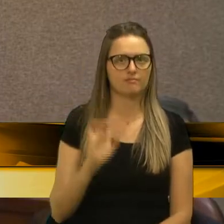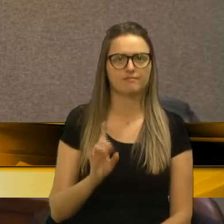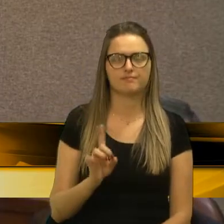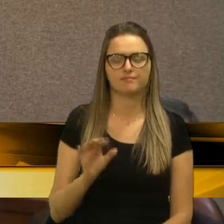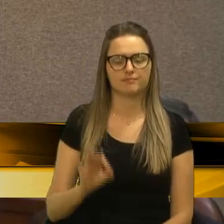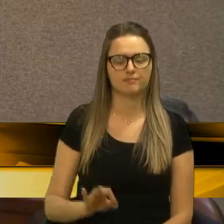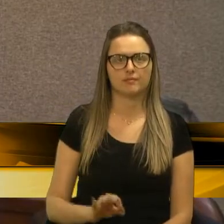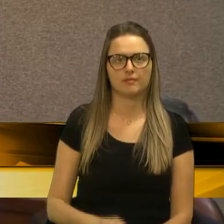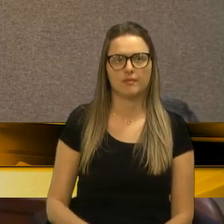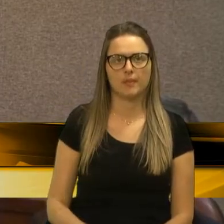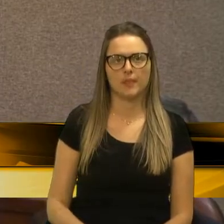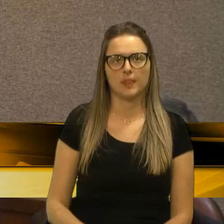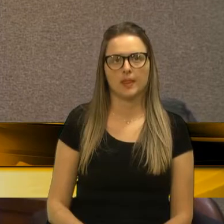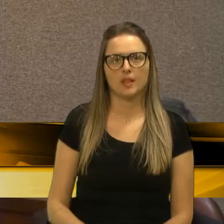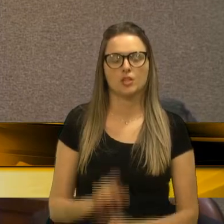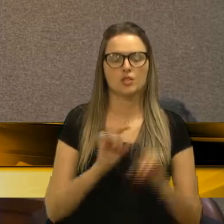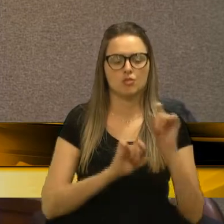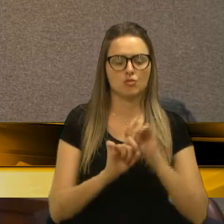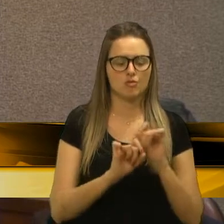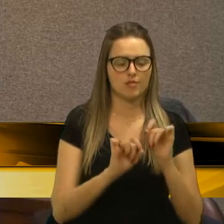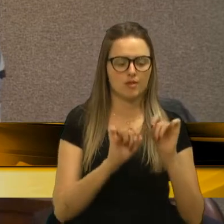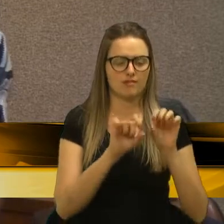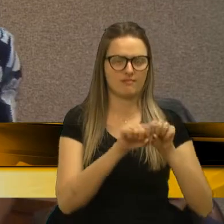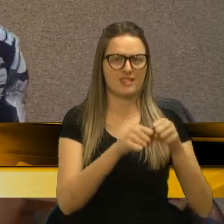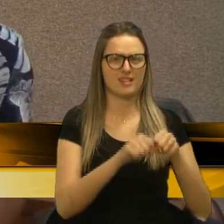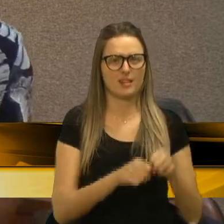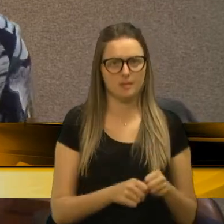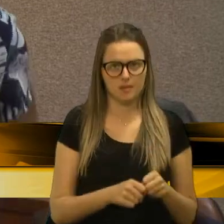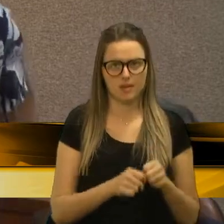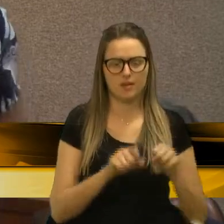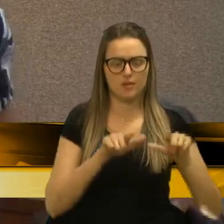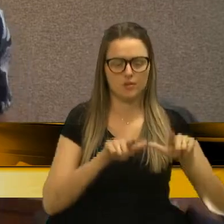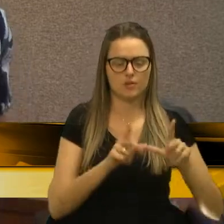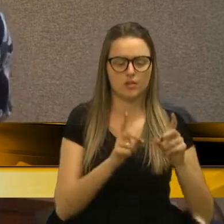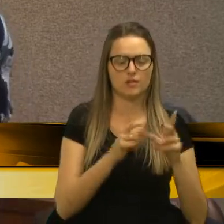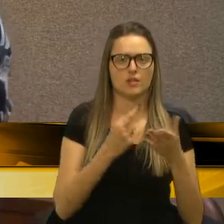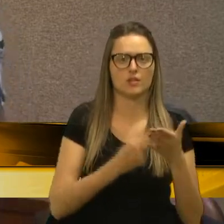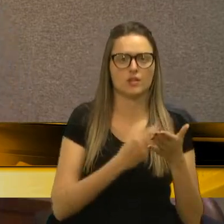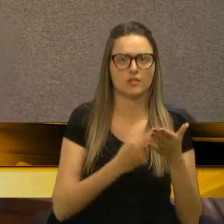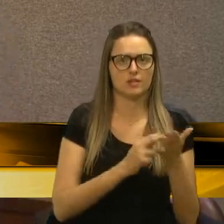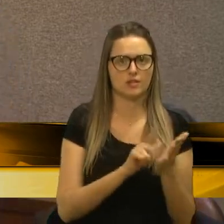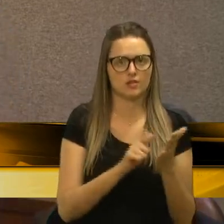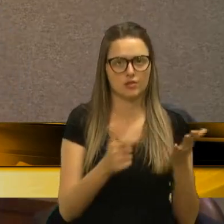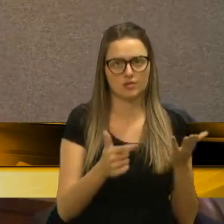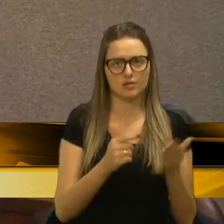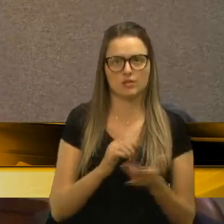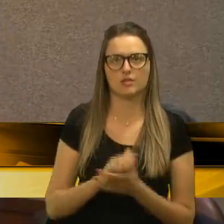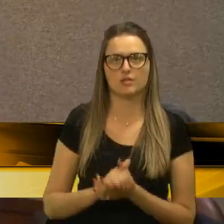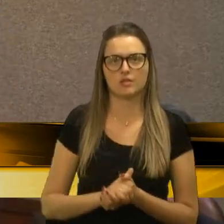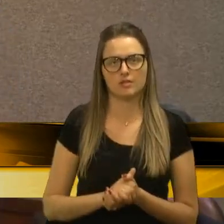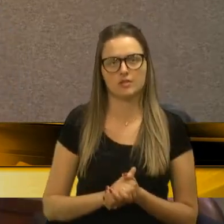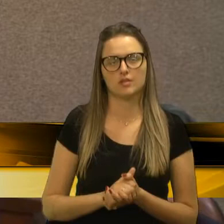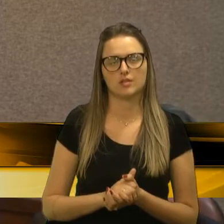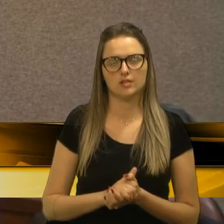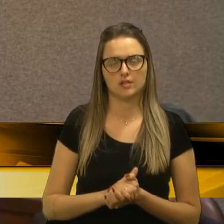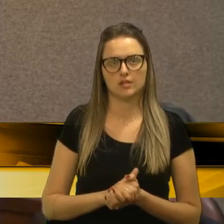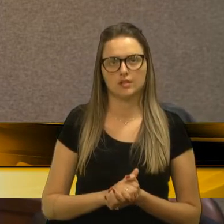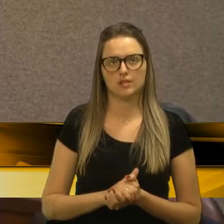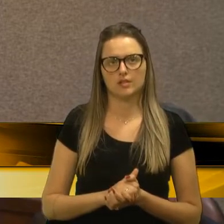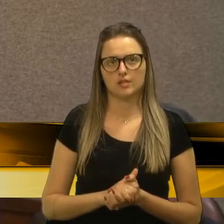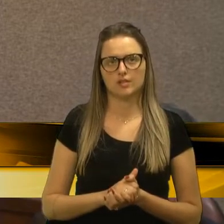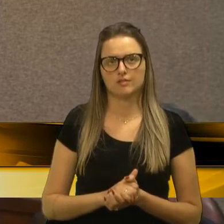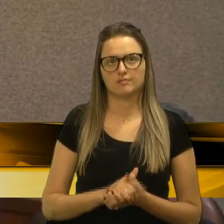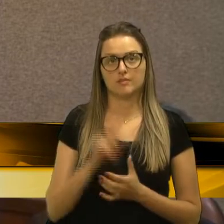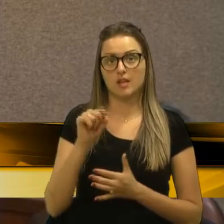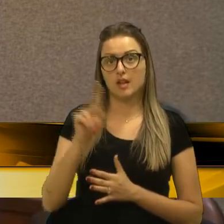Essa parte da demolição das nossas bancas, que eram umas bancas históricas da